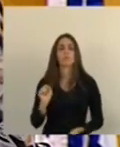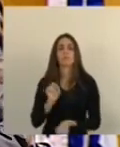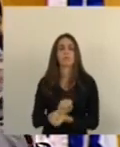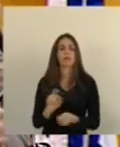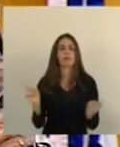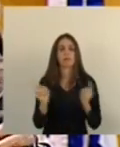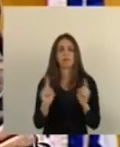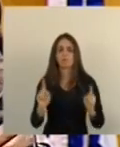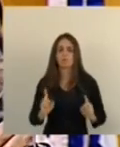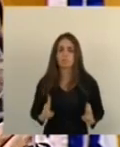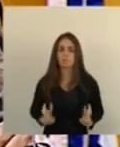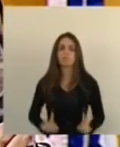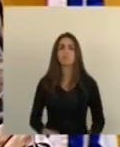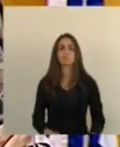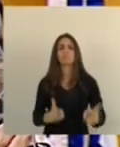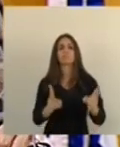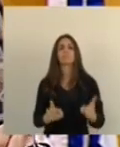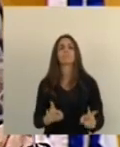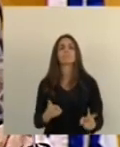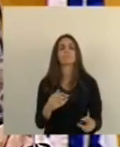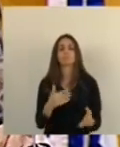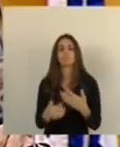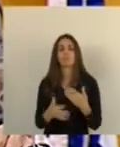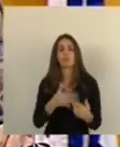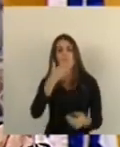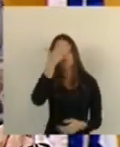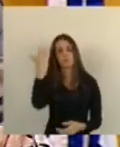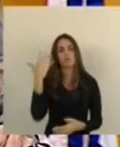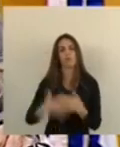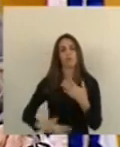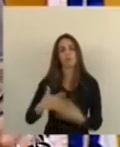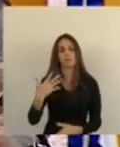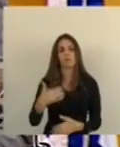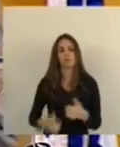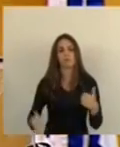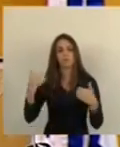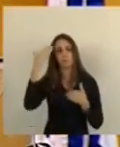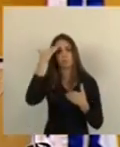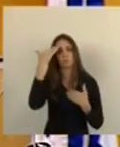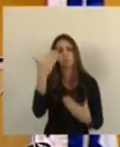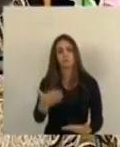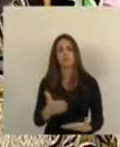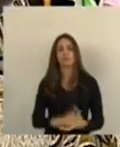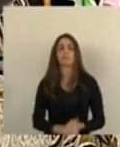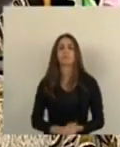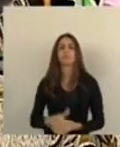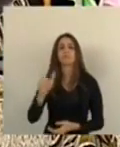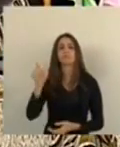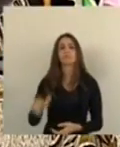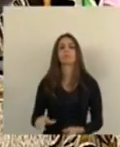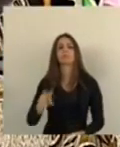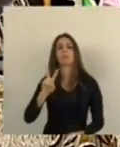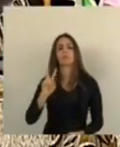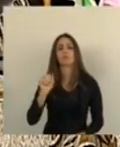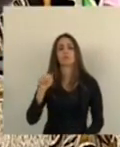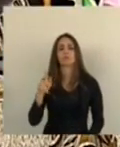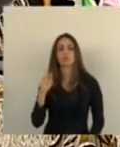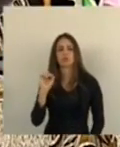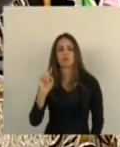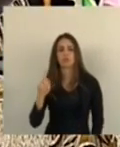independente de quem quer puxar ele para o fundo do mar muito obrigado com a palavra o deputado Vandinho Leite